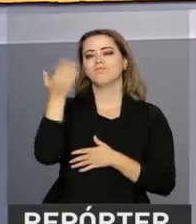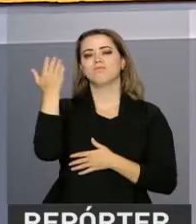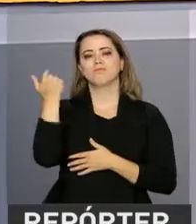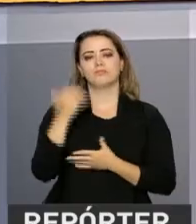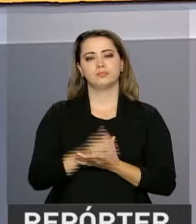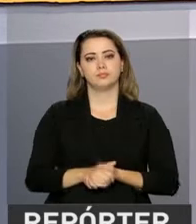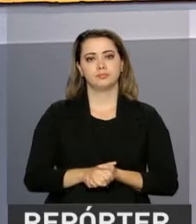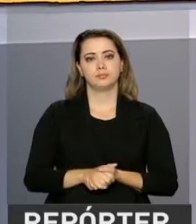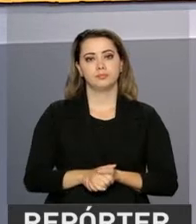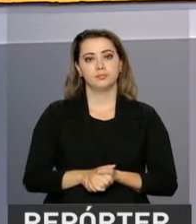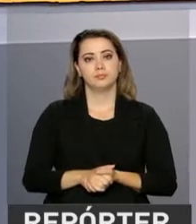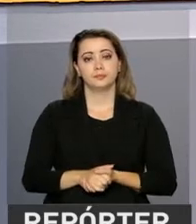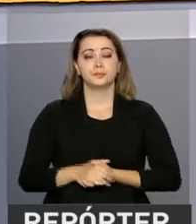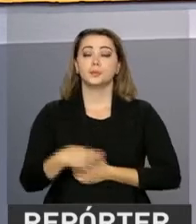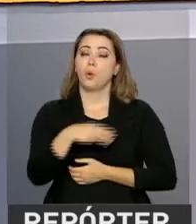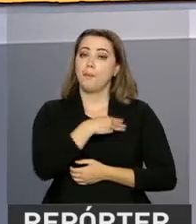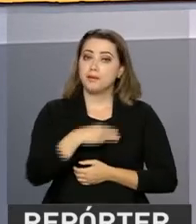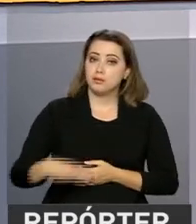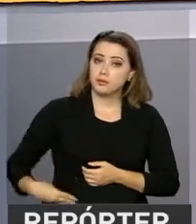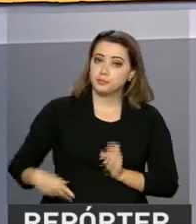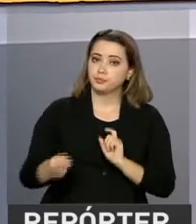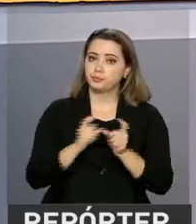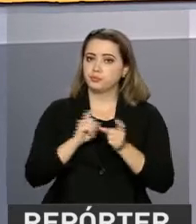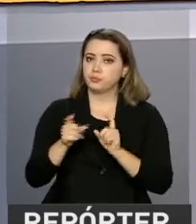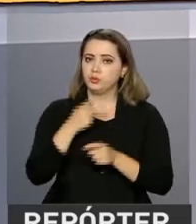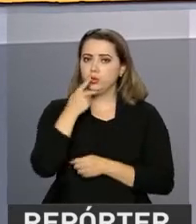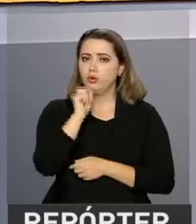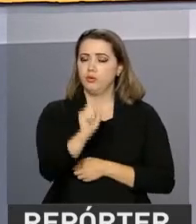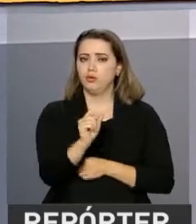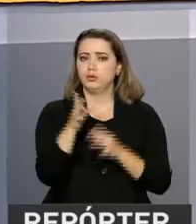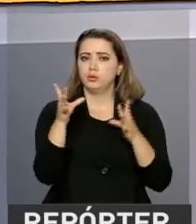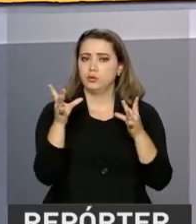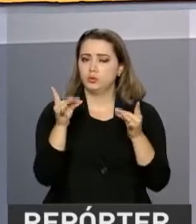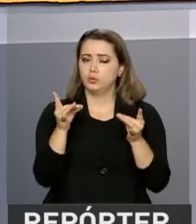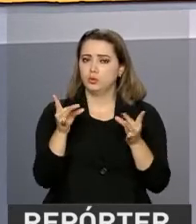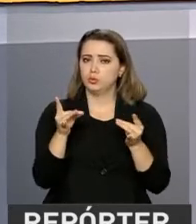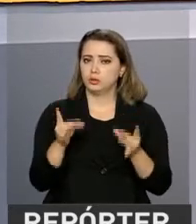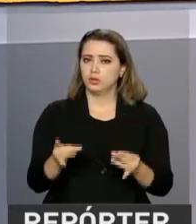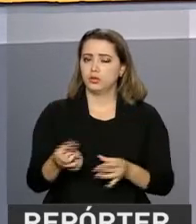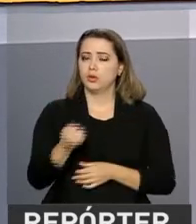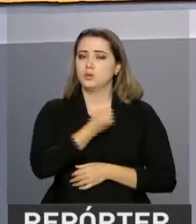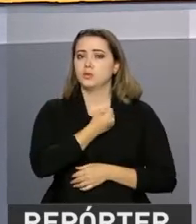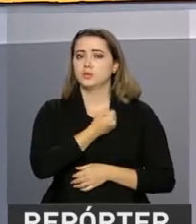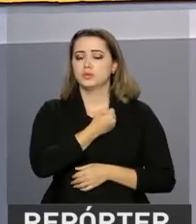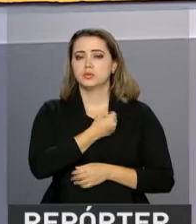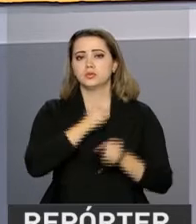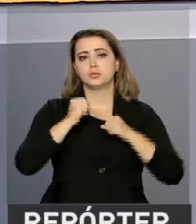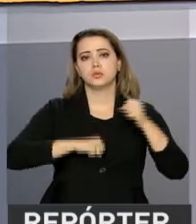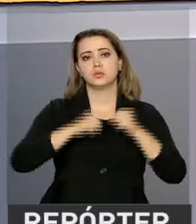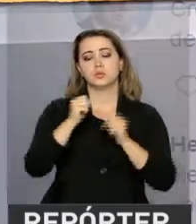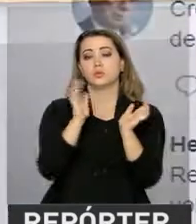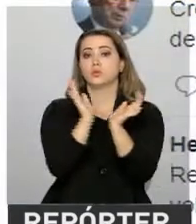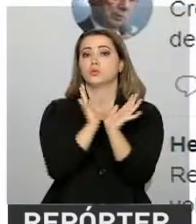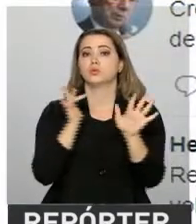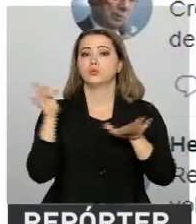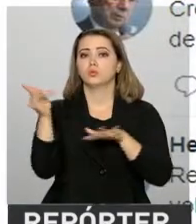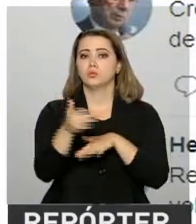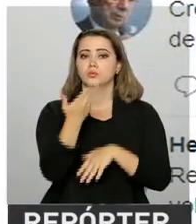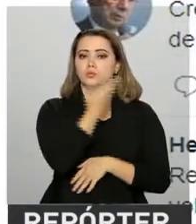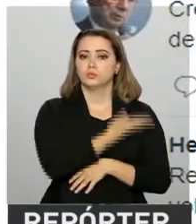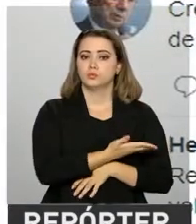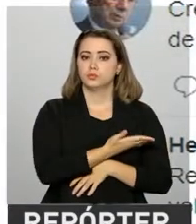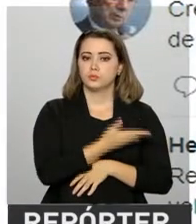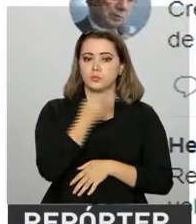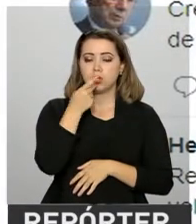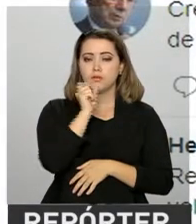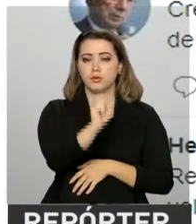E o ministro da Fazenda, Henrique Meireles, comentou os dados positivos da indústria em uma rede social. Meireles disse